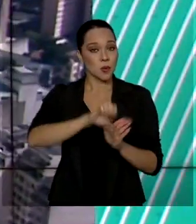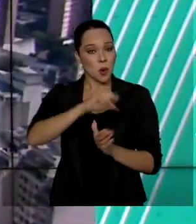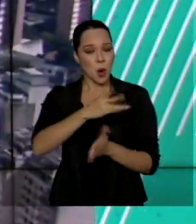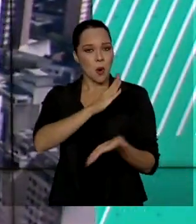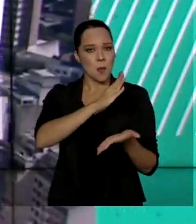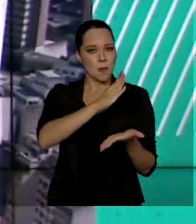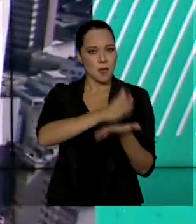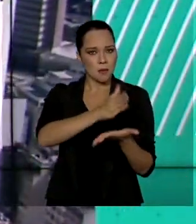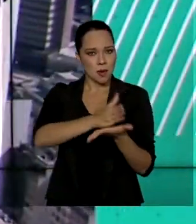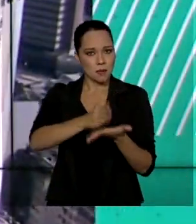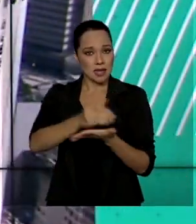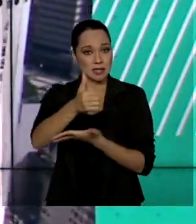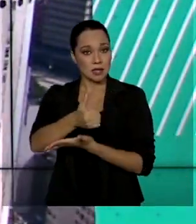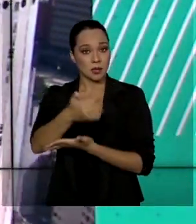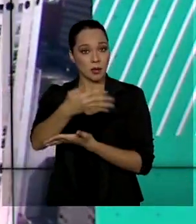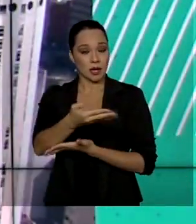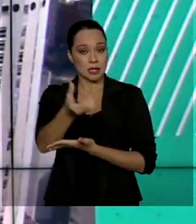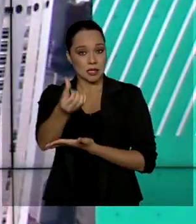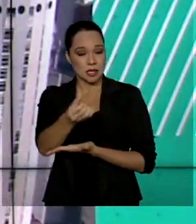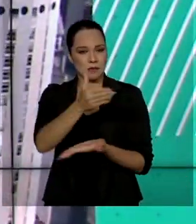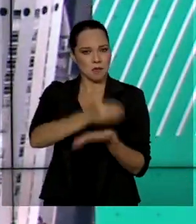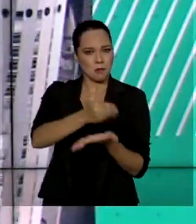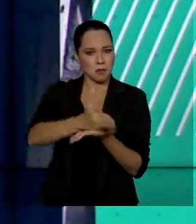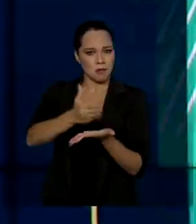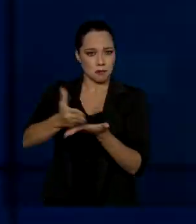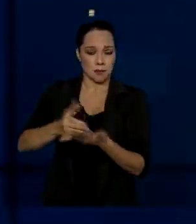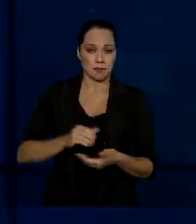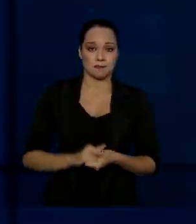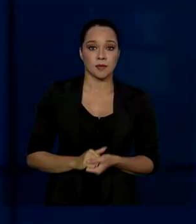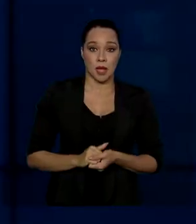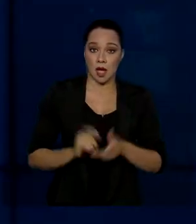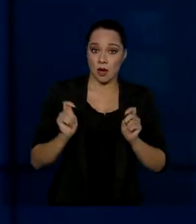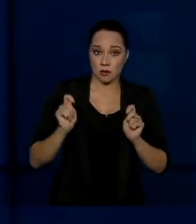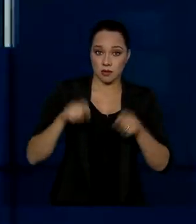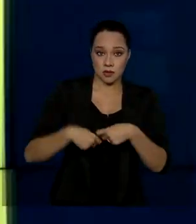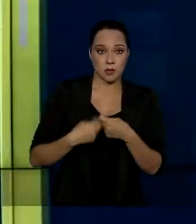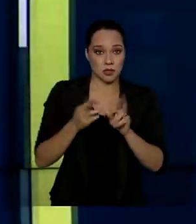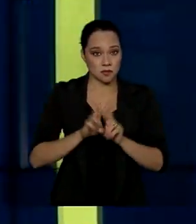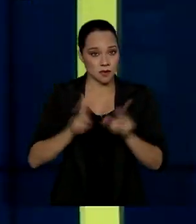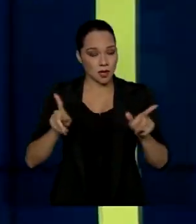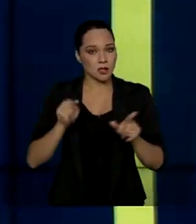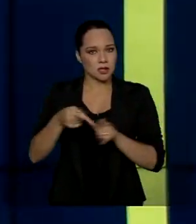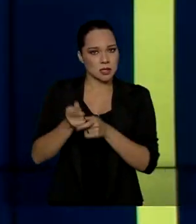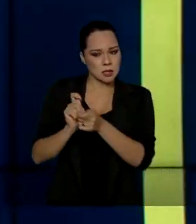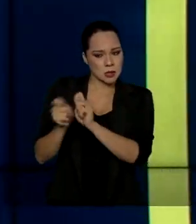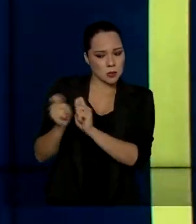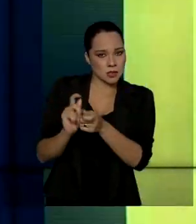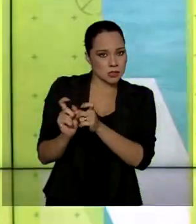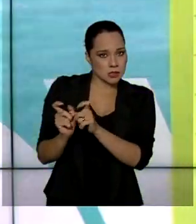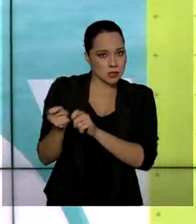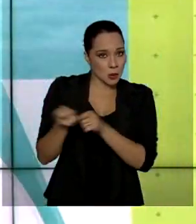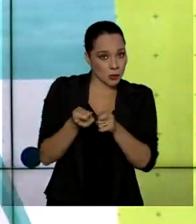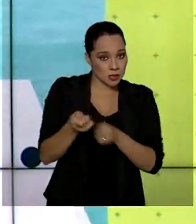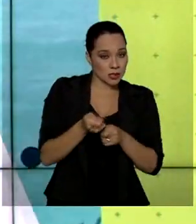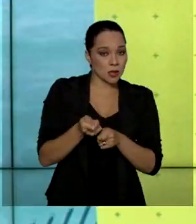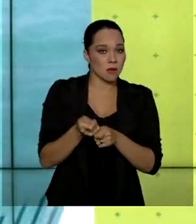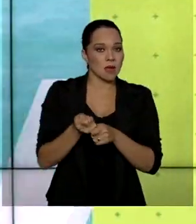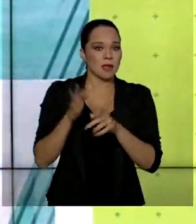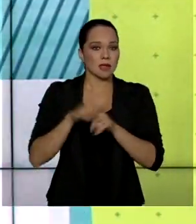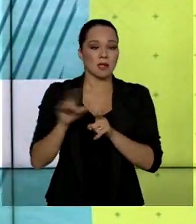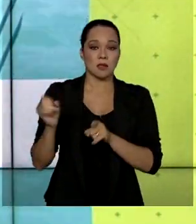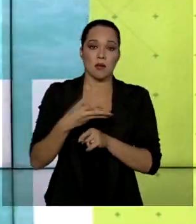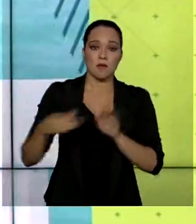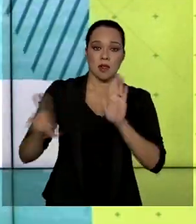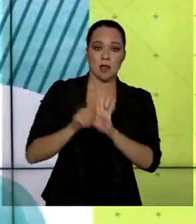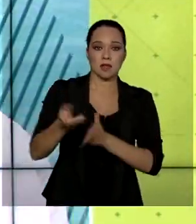pagarem até 146 parcelas. As condições diferenciadas de renegociação estão na nova lei de